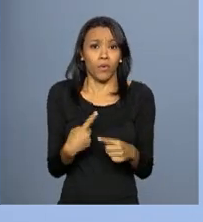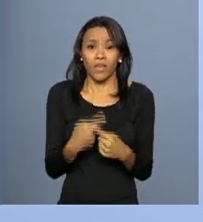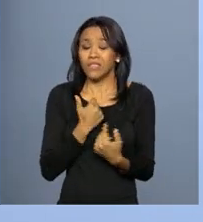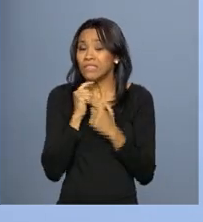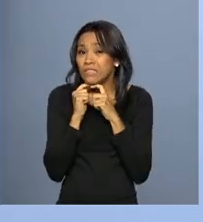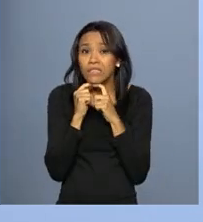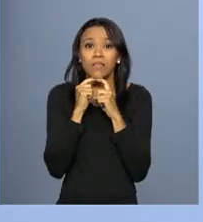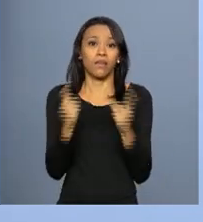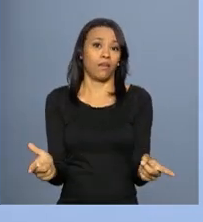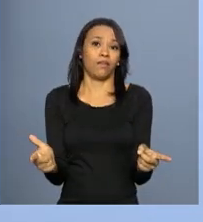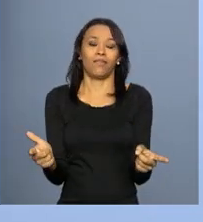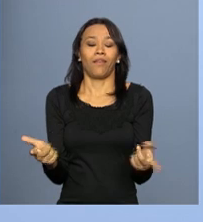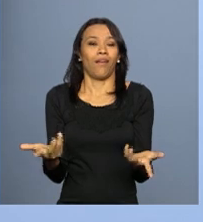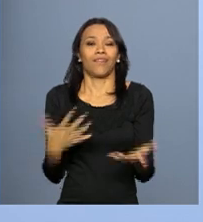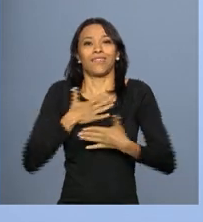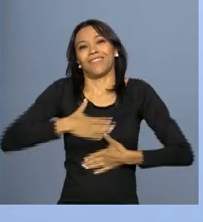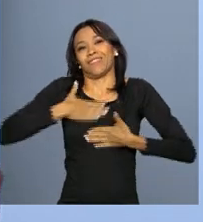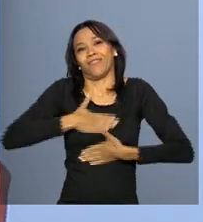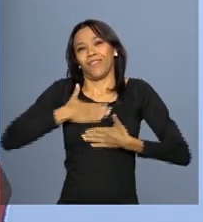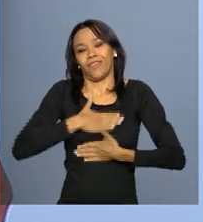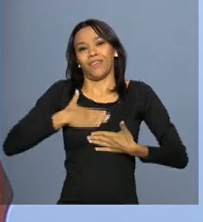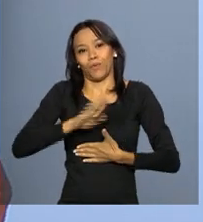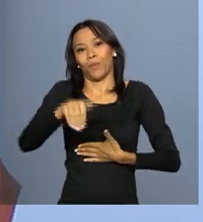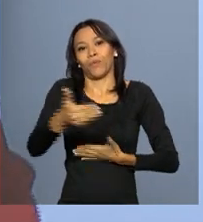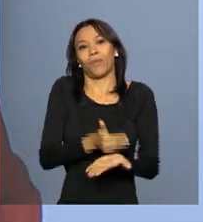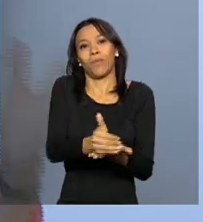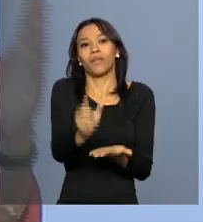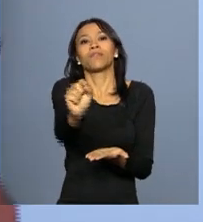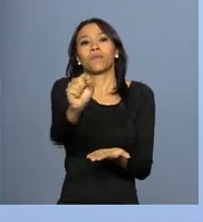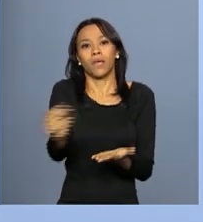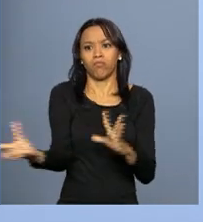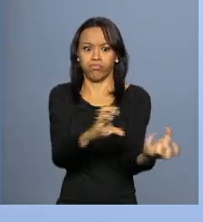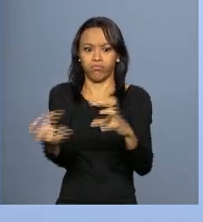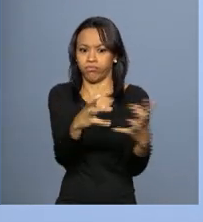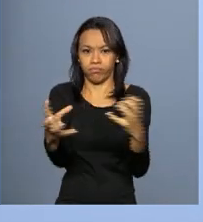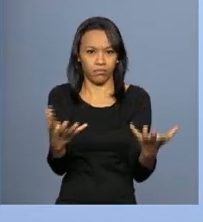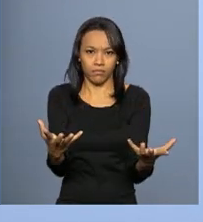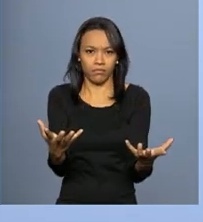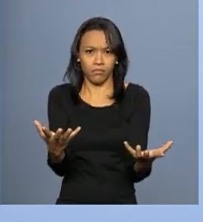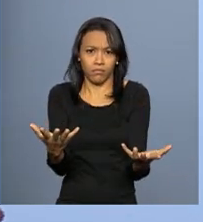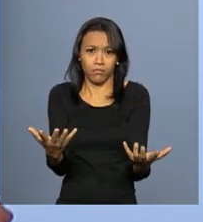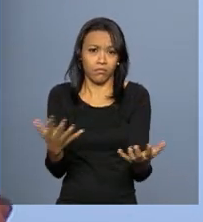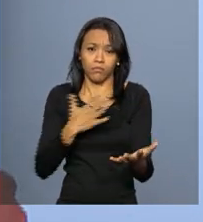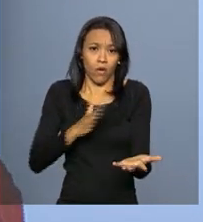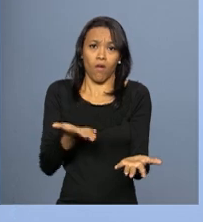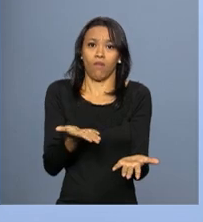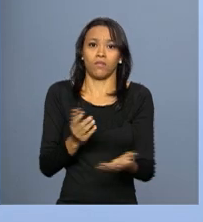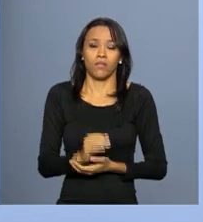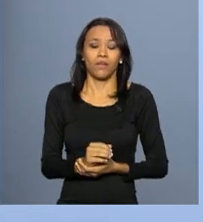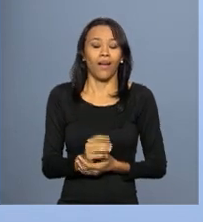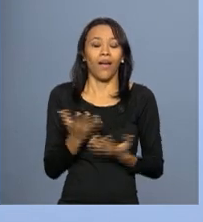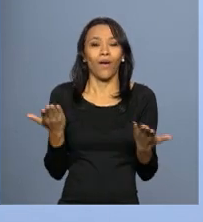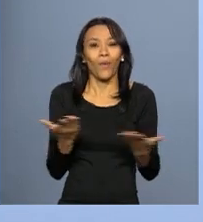fica satisfeito quando começa aquela briga. Agora, não é